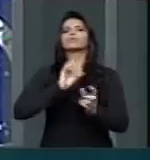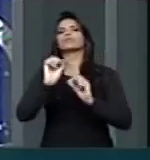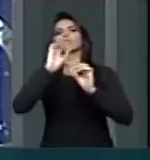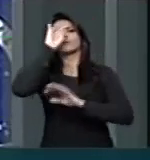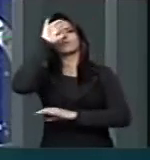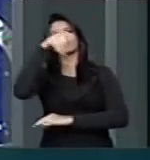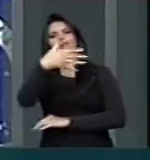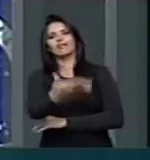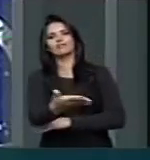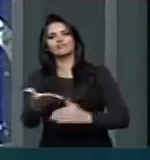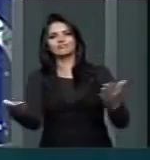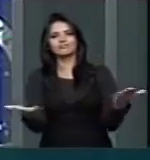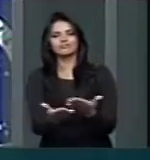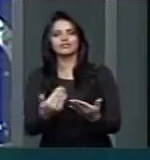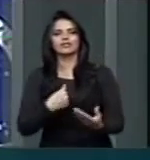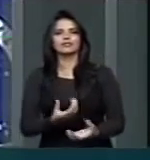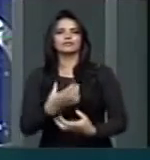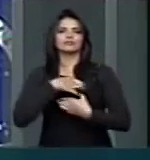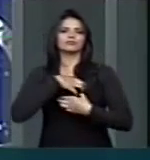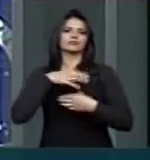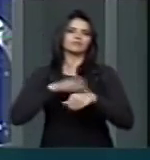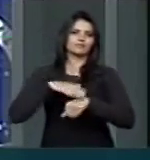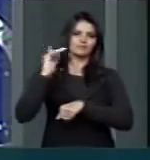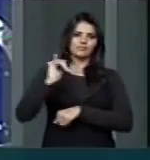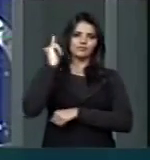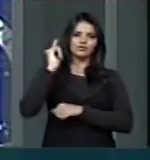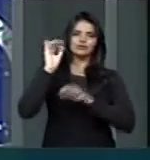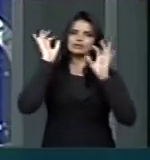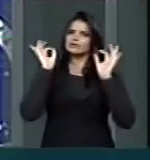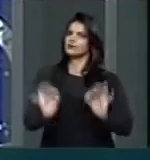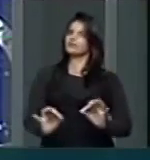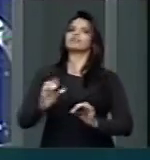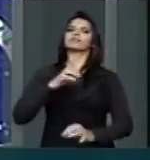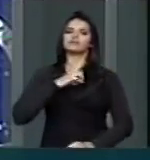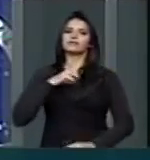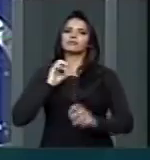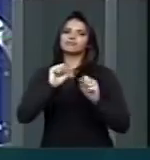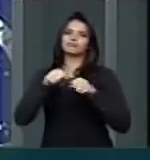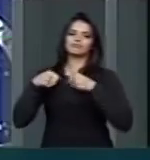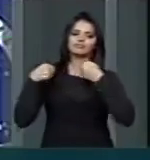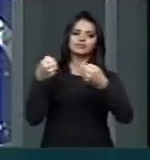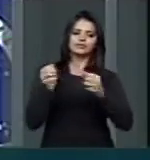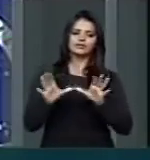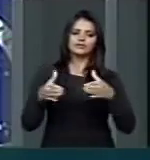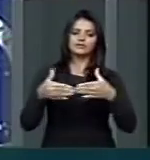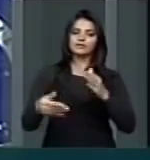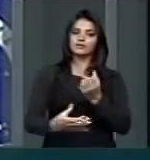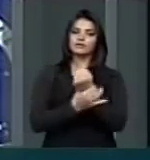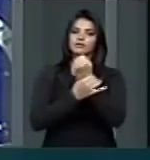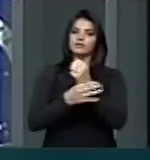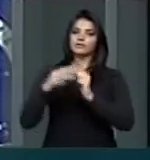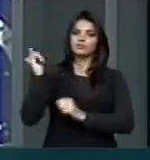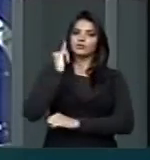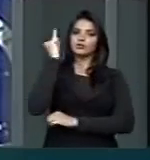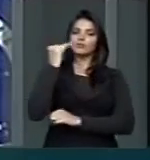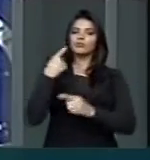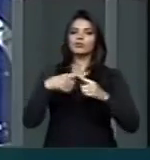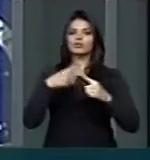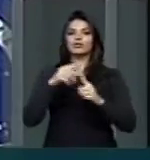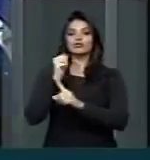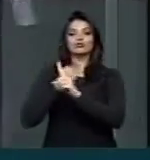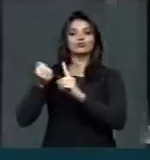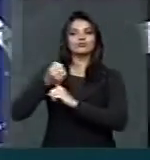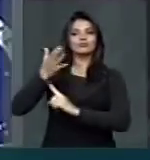homenagem, um sentido de suma oportunidade, é, sem dúvida, a pujança do segmento e sua importância do ponto de vista